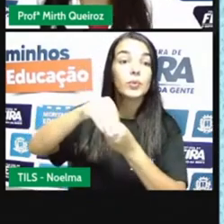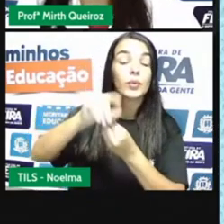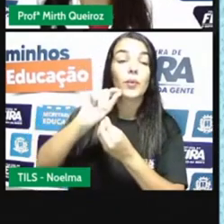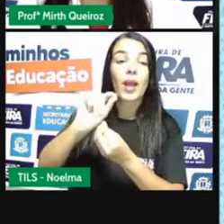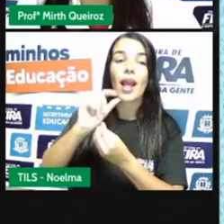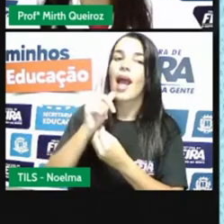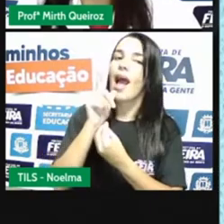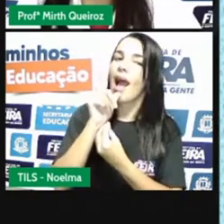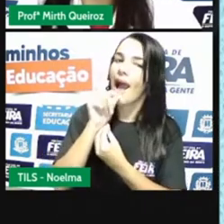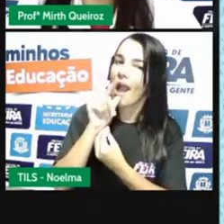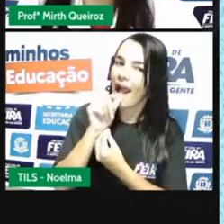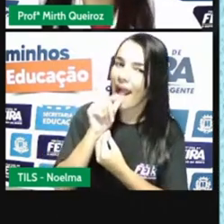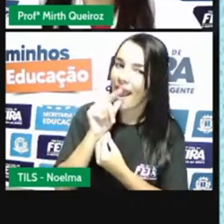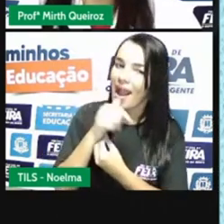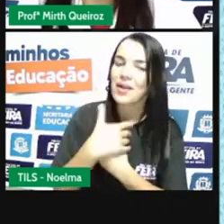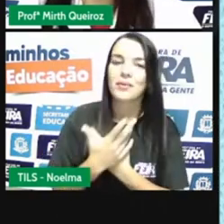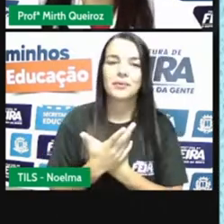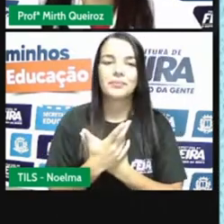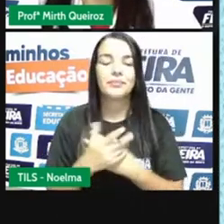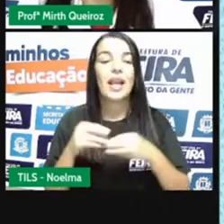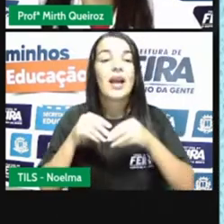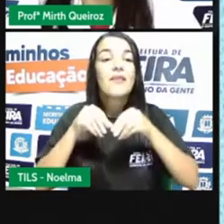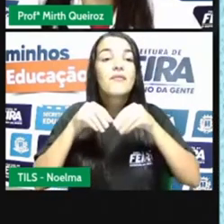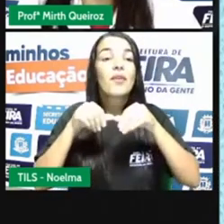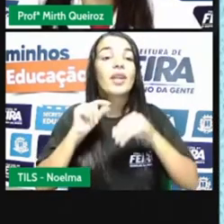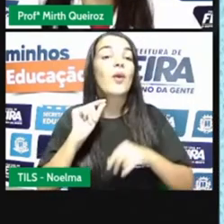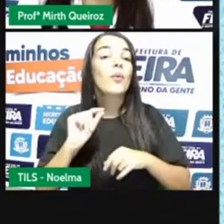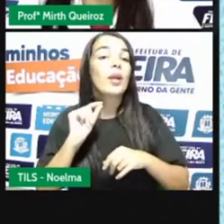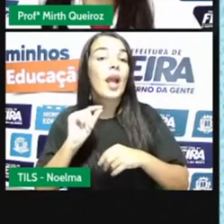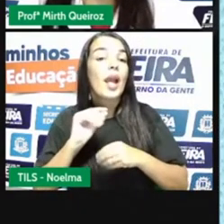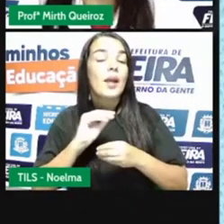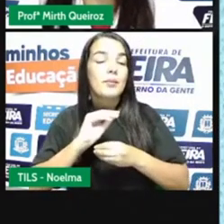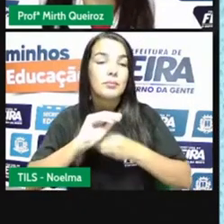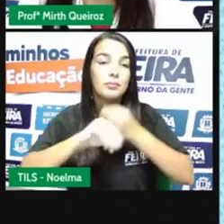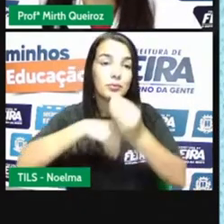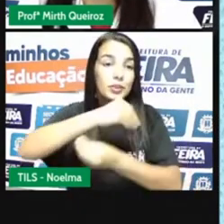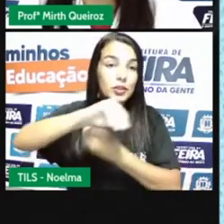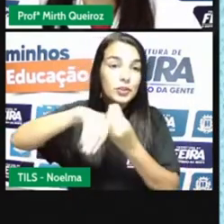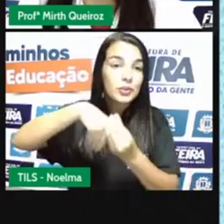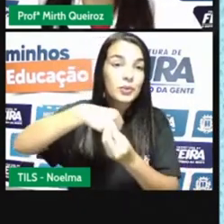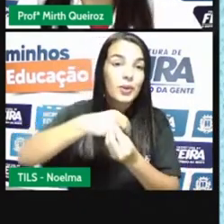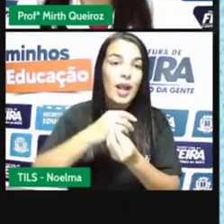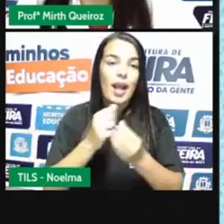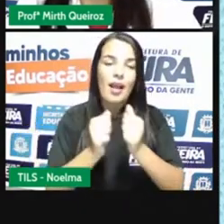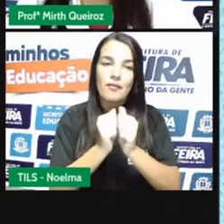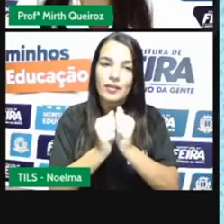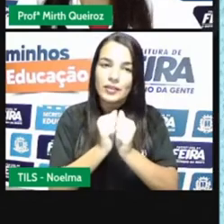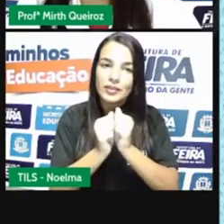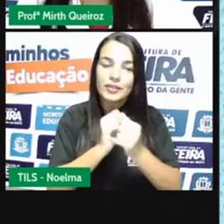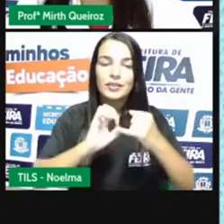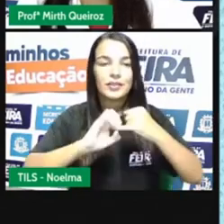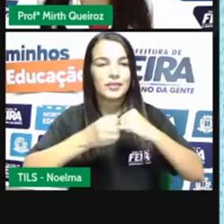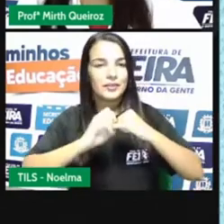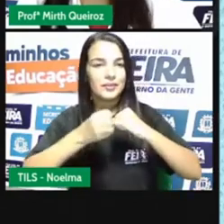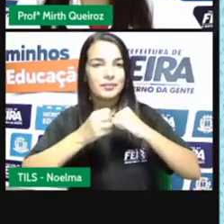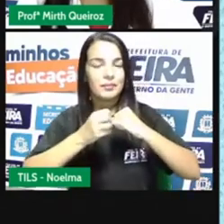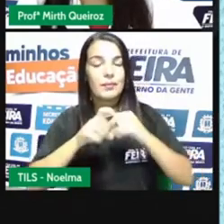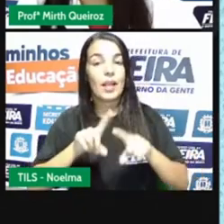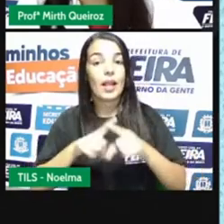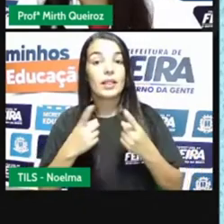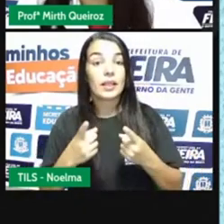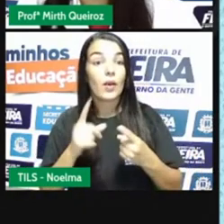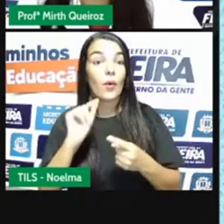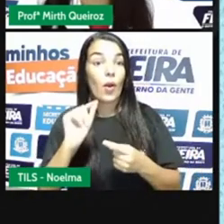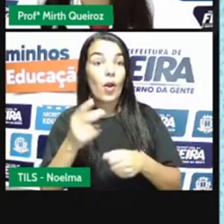Com a água, né? A farinha, nós misturamos com o que? O arroz e o feijão. O arroz com